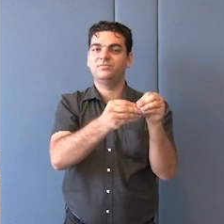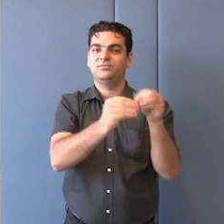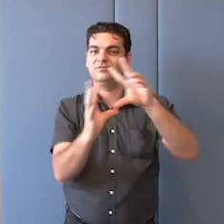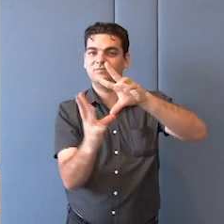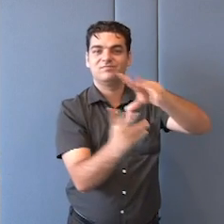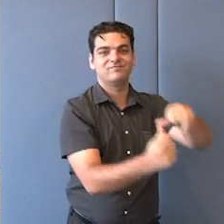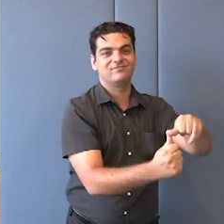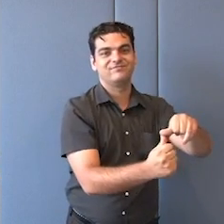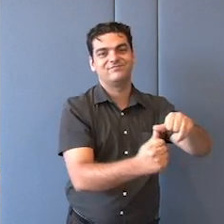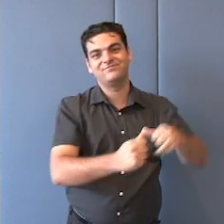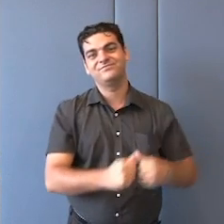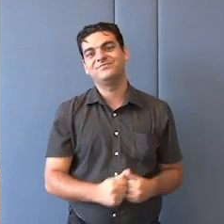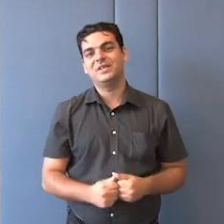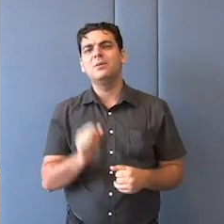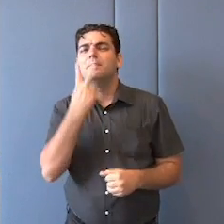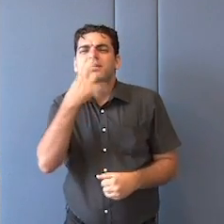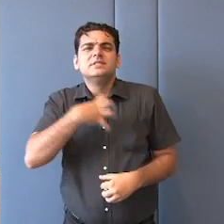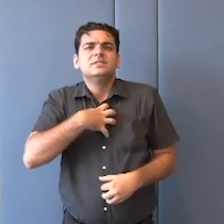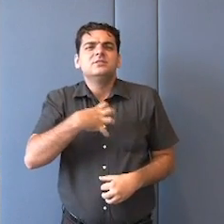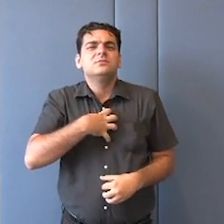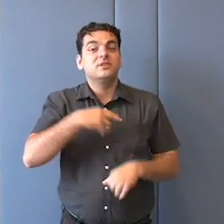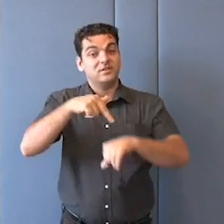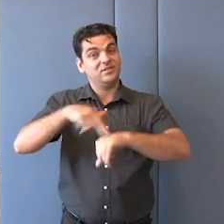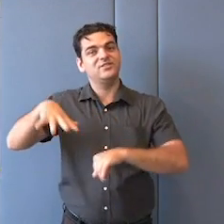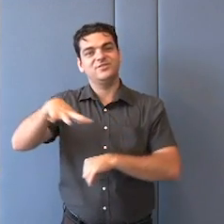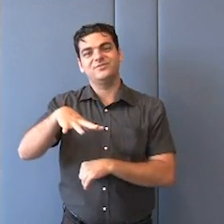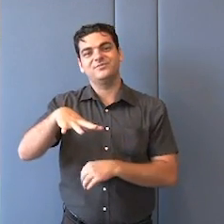profundidade do sentimento da nação. Bem,